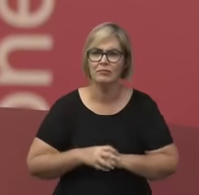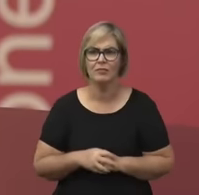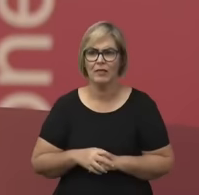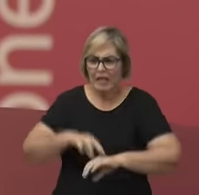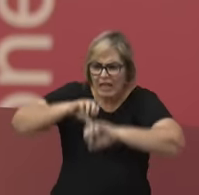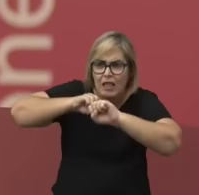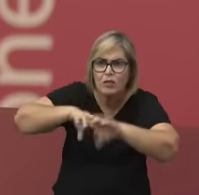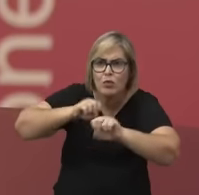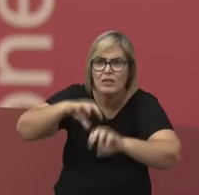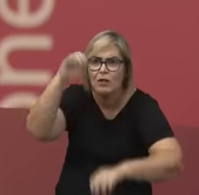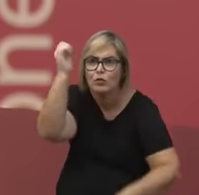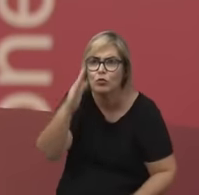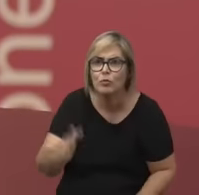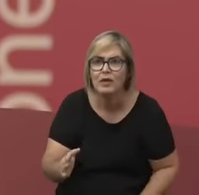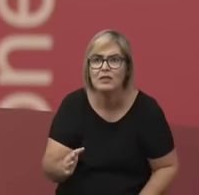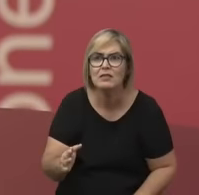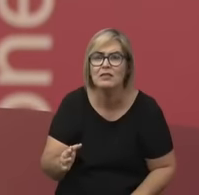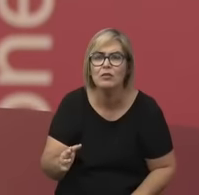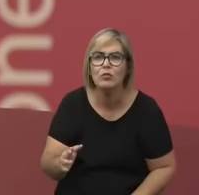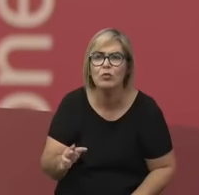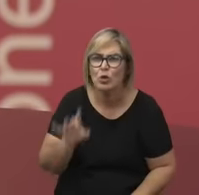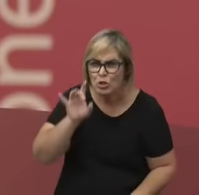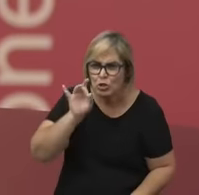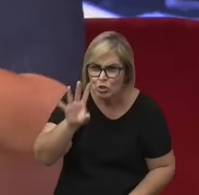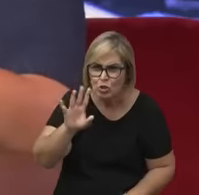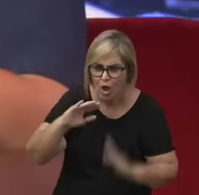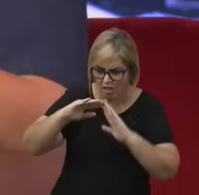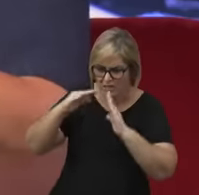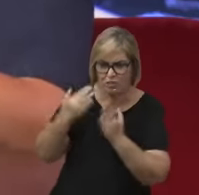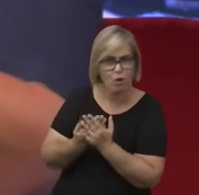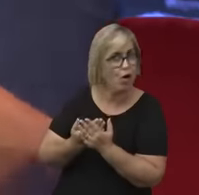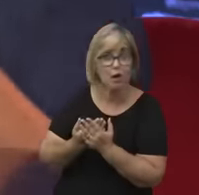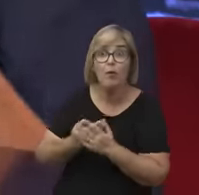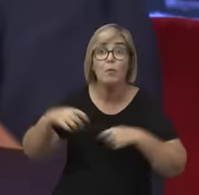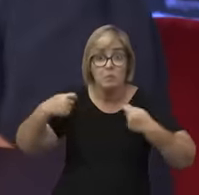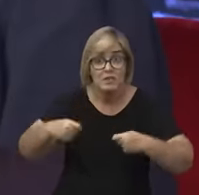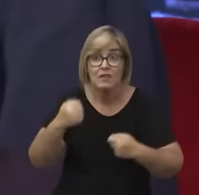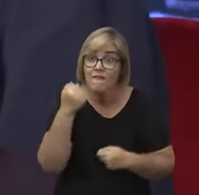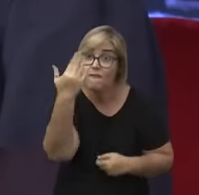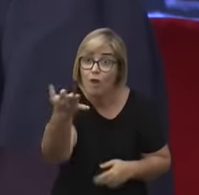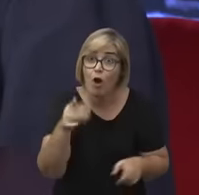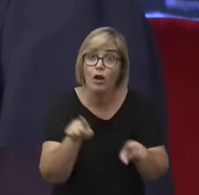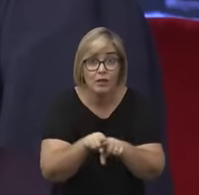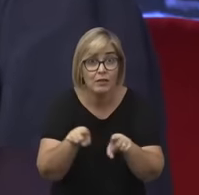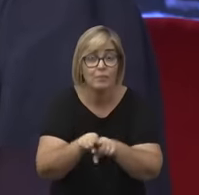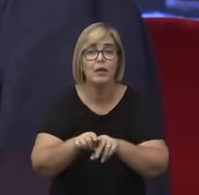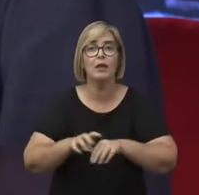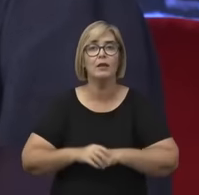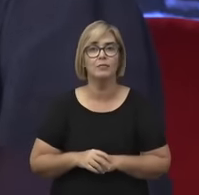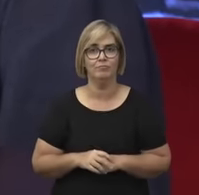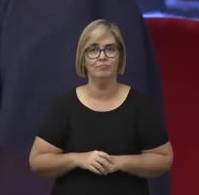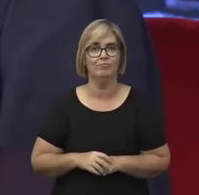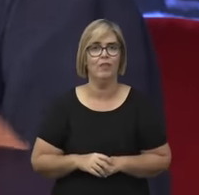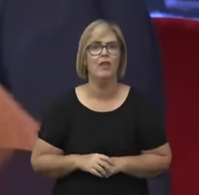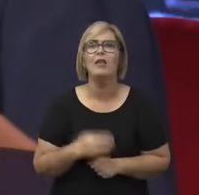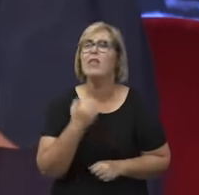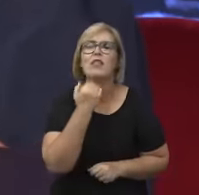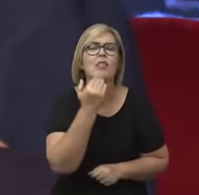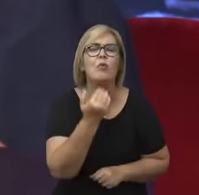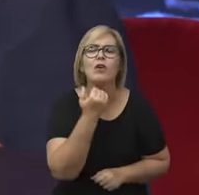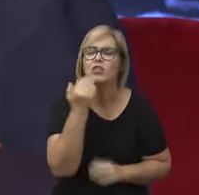não acontece só na escola, mas também fora dela. Porque não adianta a gente ter instituições de educação